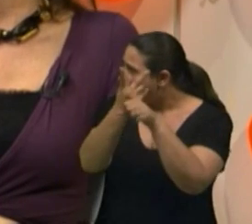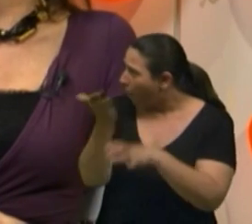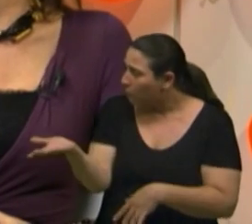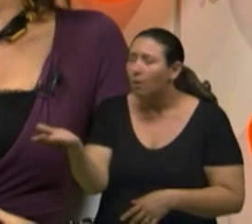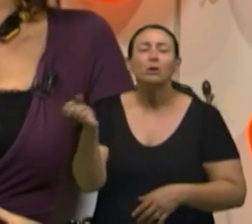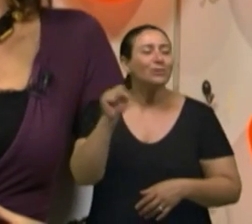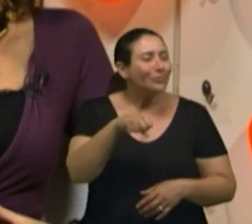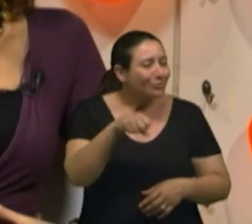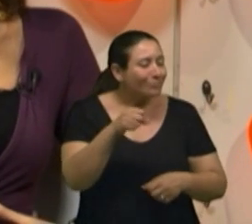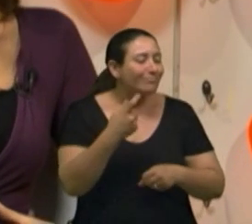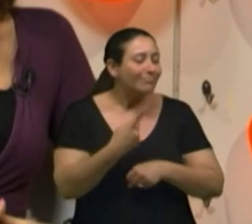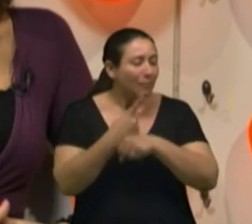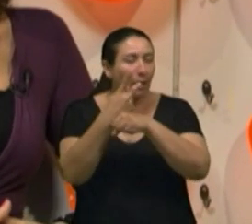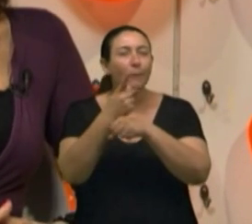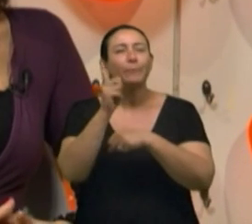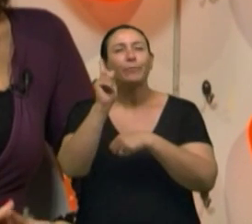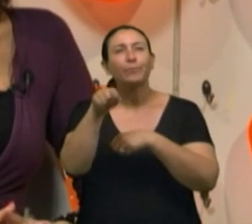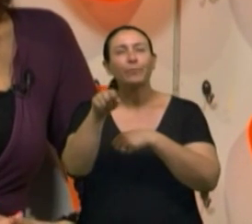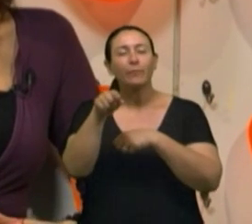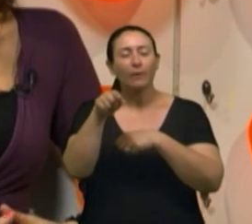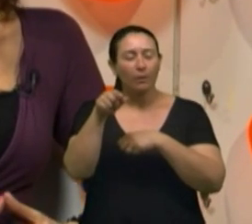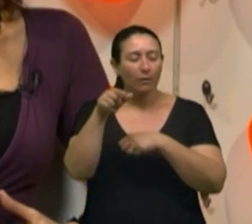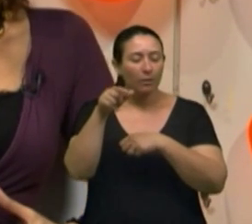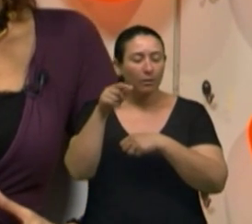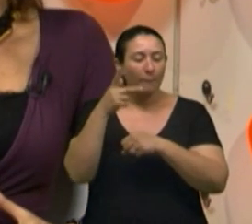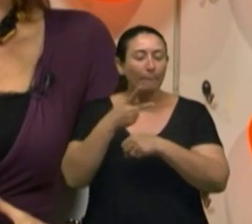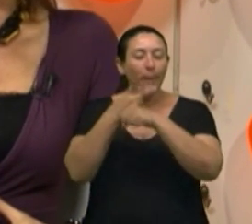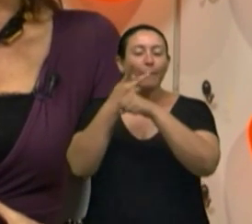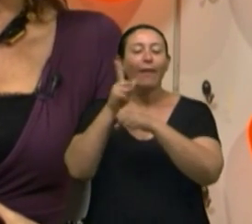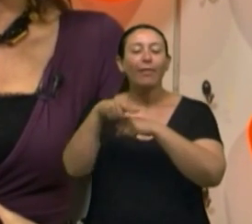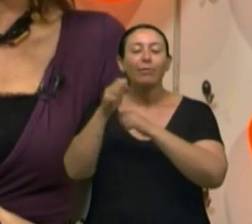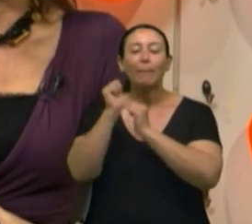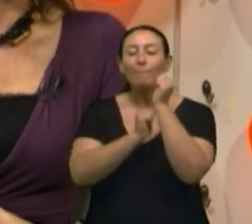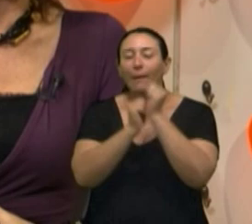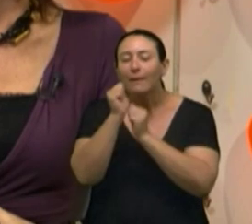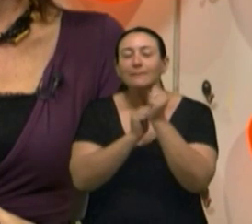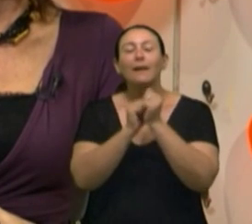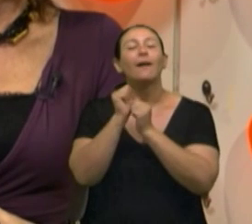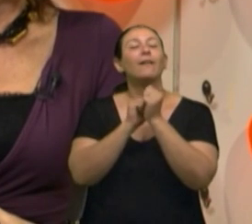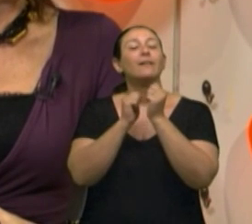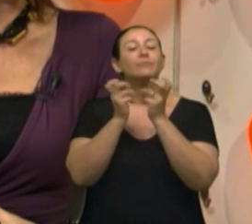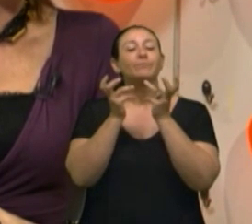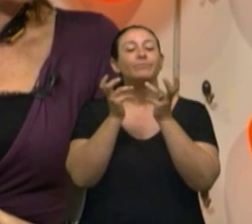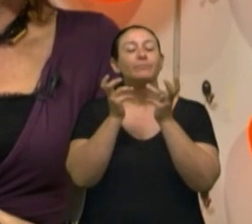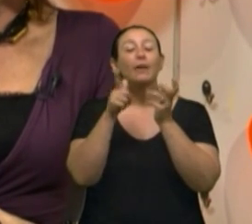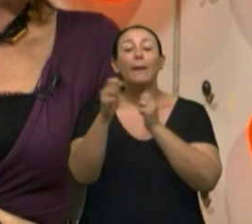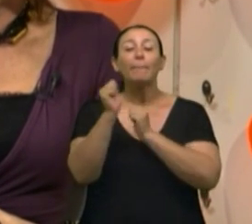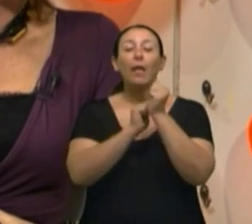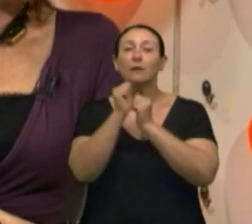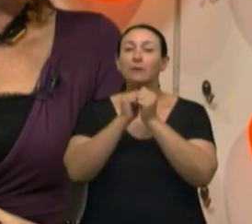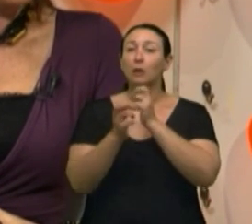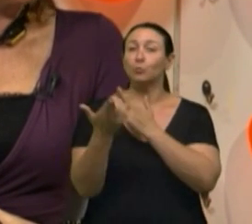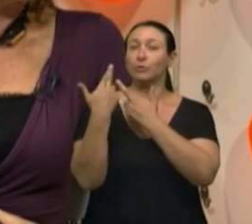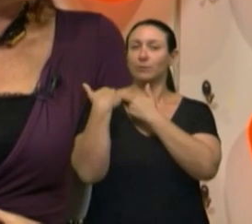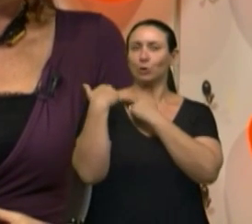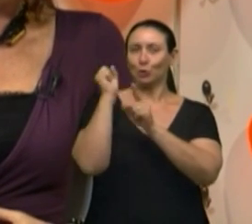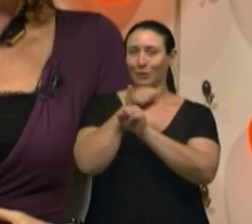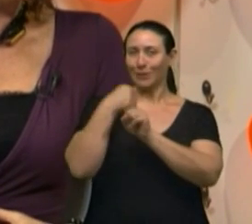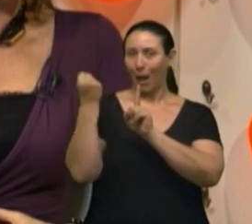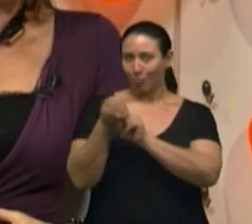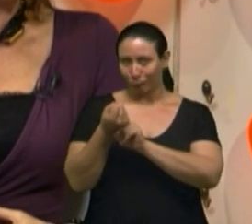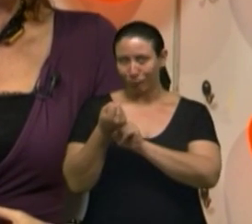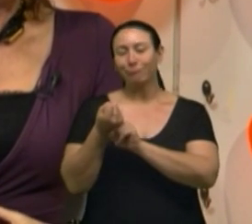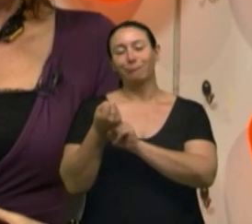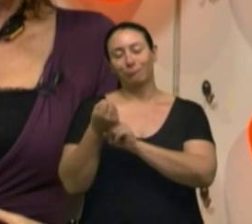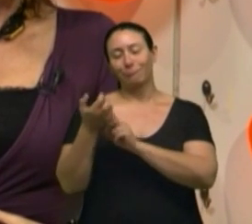premiadas com o prêmio de empresas de responsabilidade social, né?